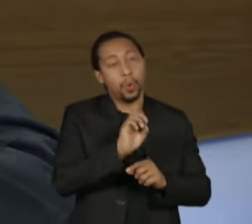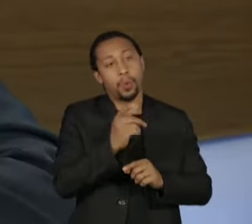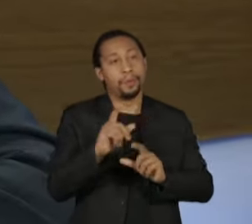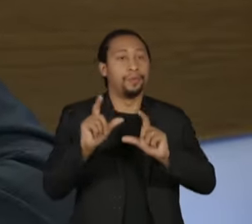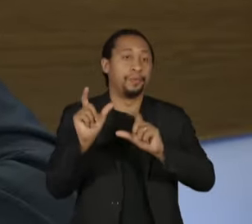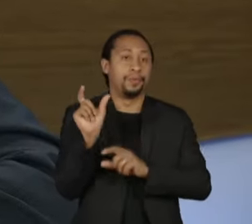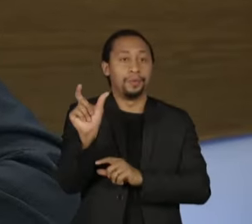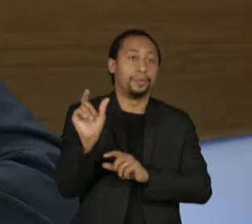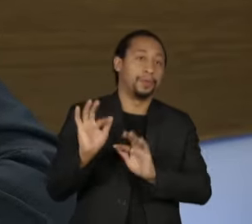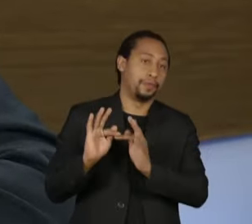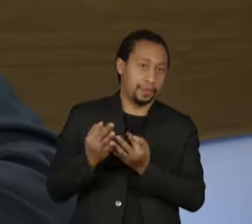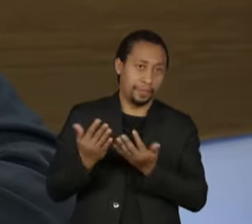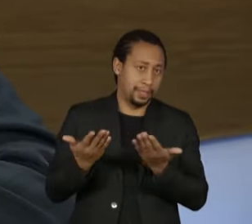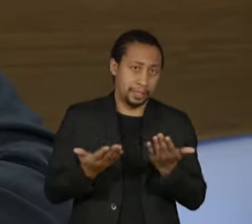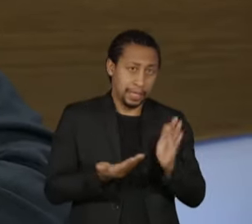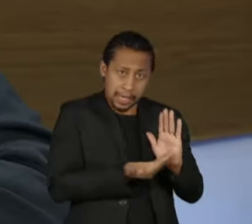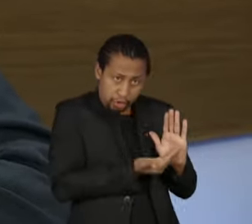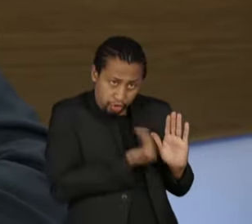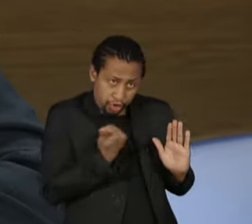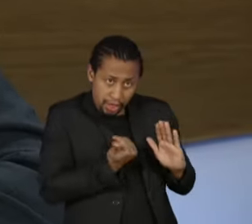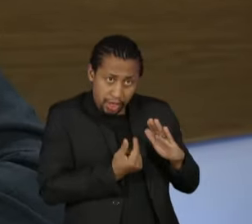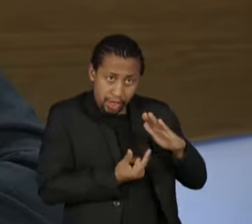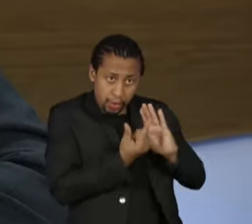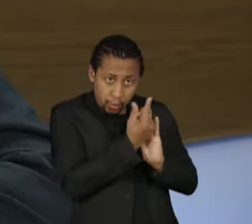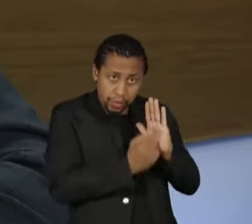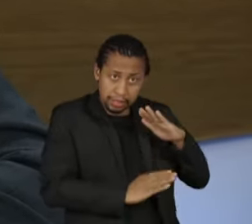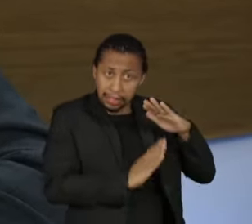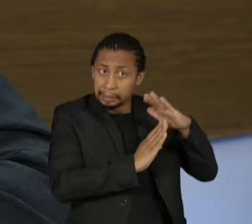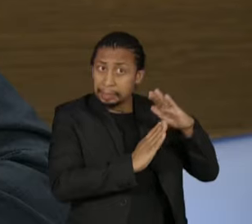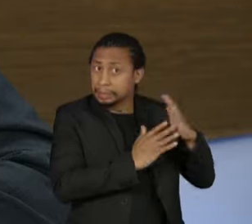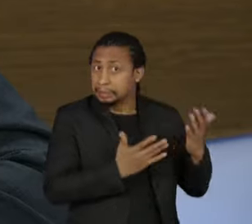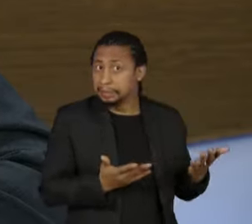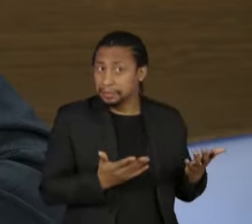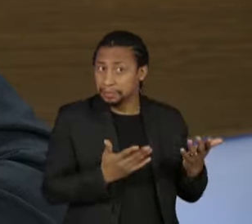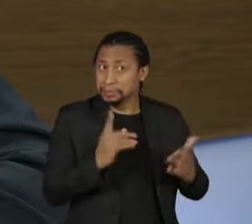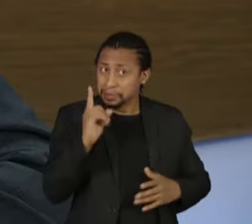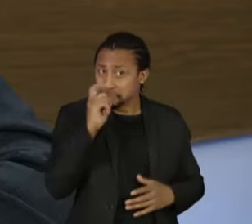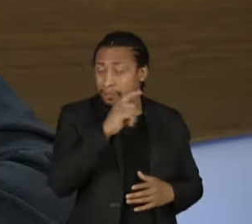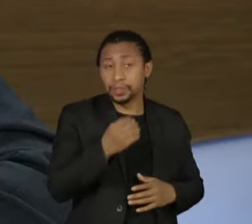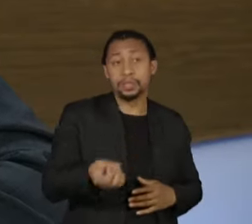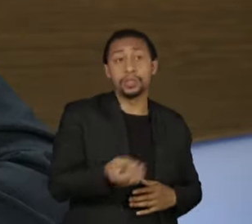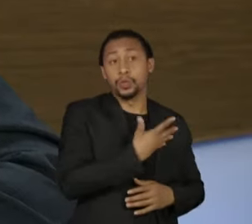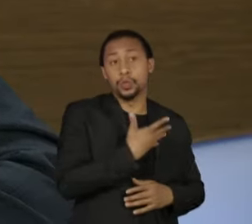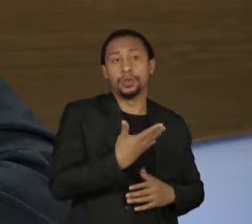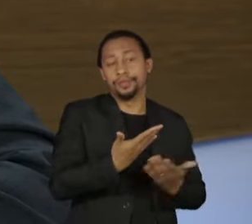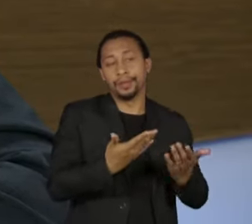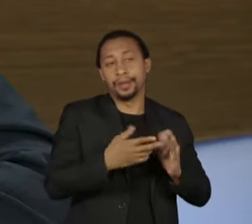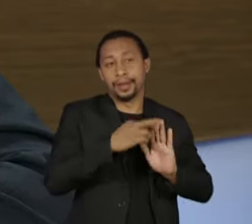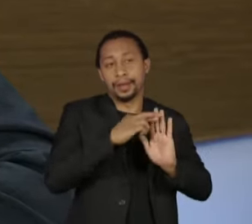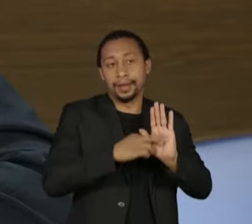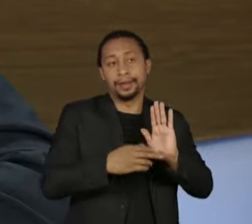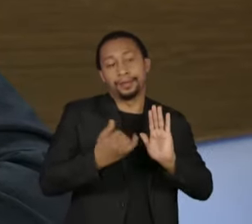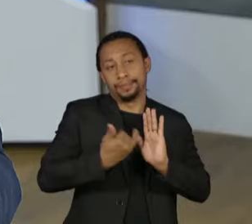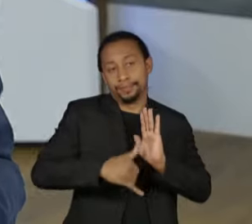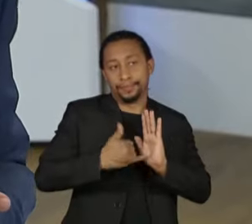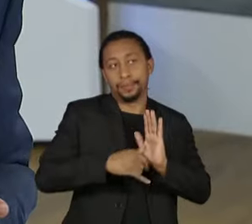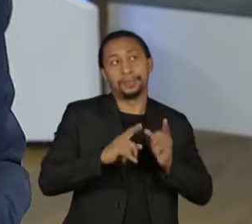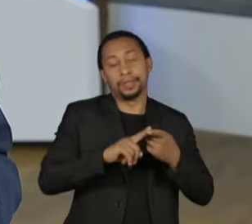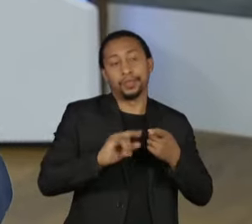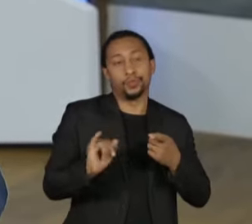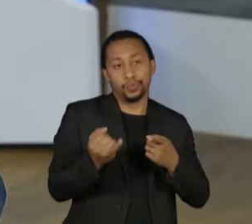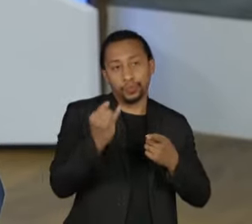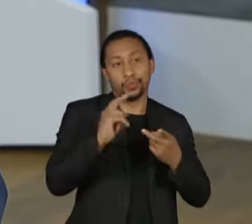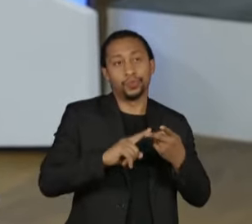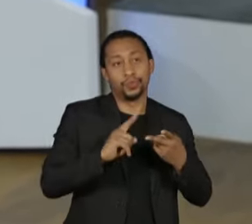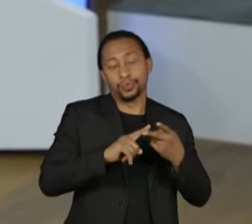retirada não enfraquece a discussão da nova regra fiscal, que é fundamental para juros, para taxa de inflação, que, no fim das contas, é crescimento.